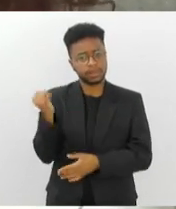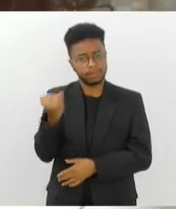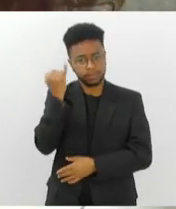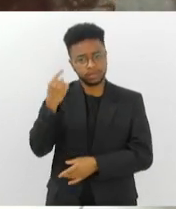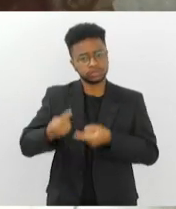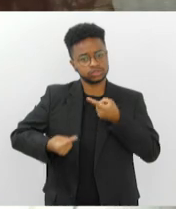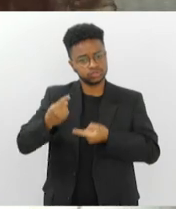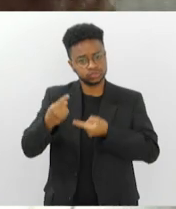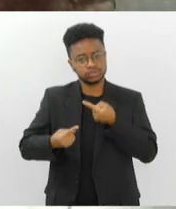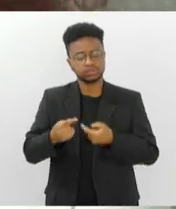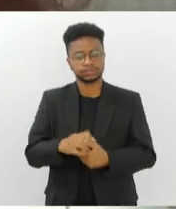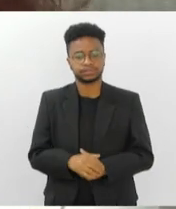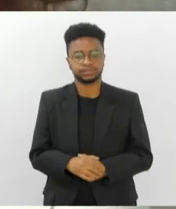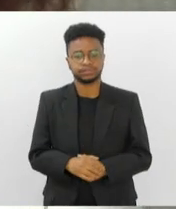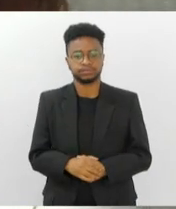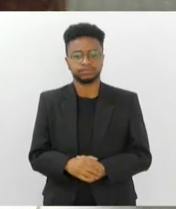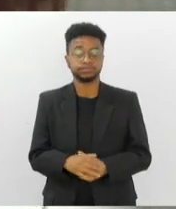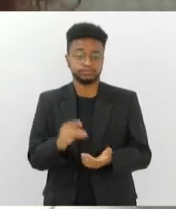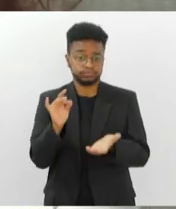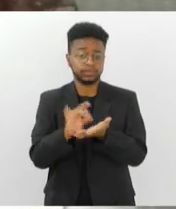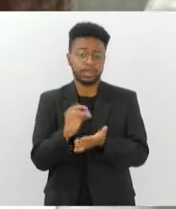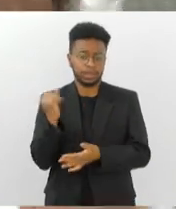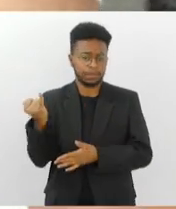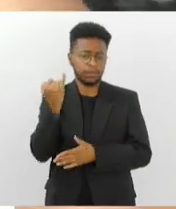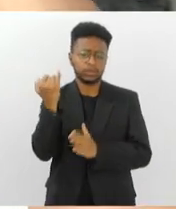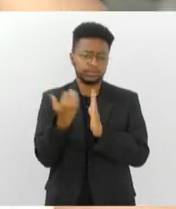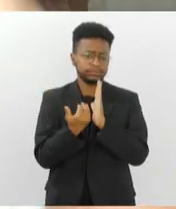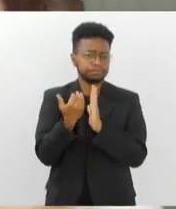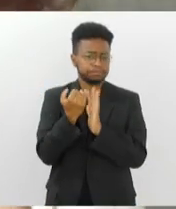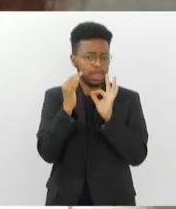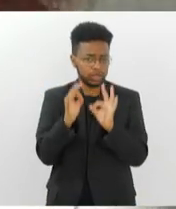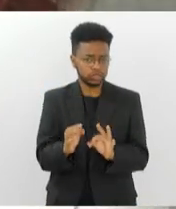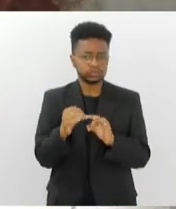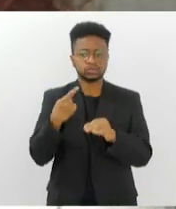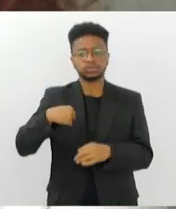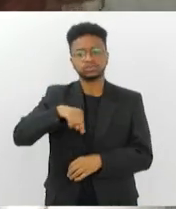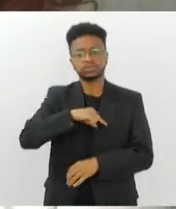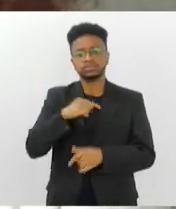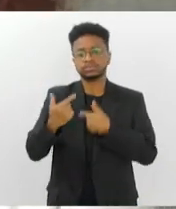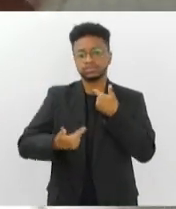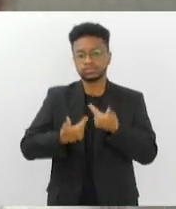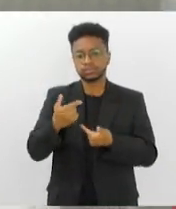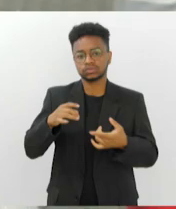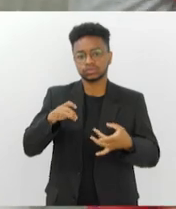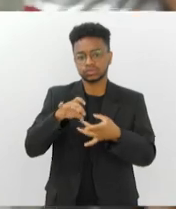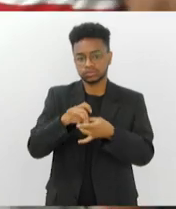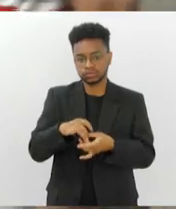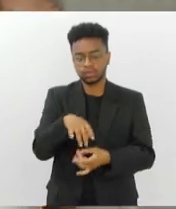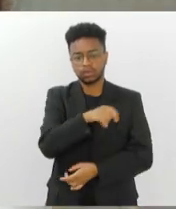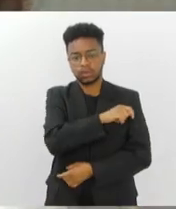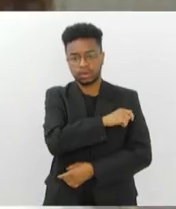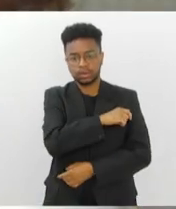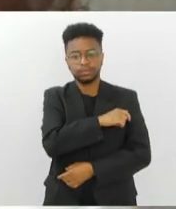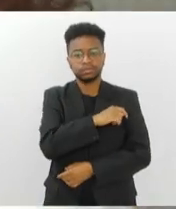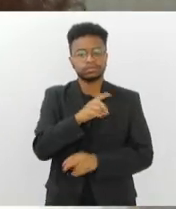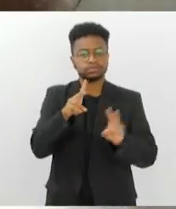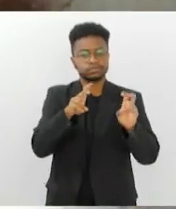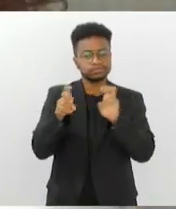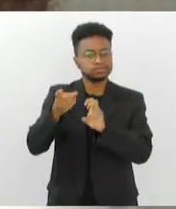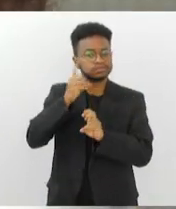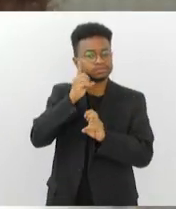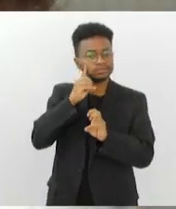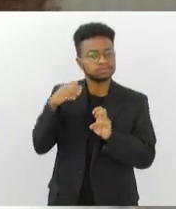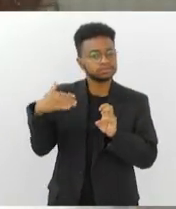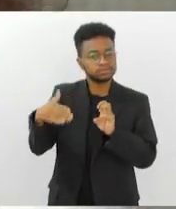ser debatido, de ser discutido? É extremamente importante. Nós trabalhamos com eles as questões do dia a dia e sempre